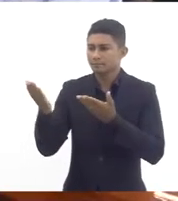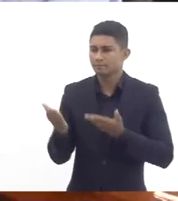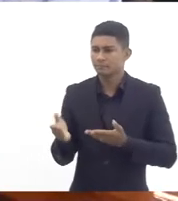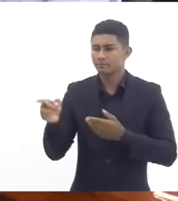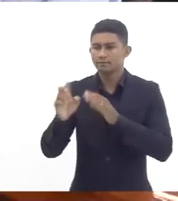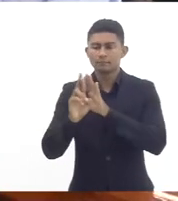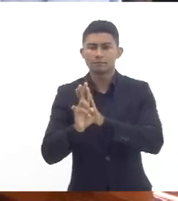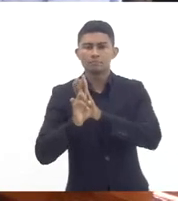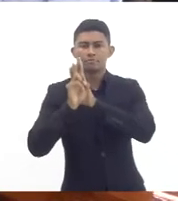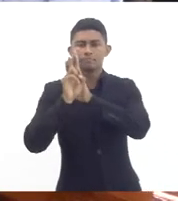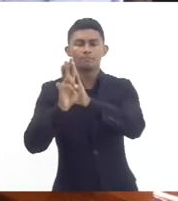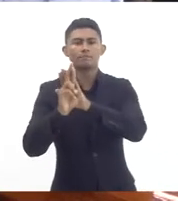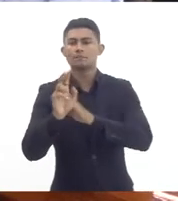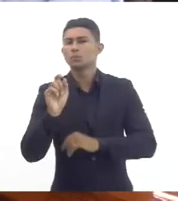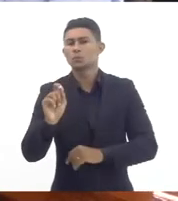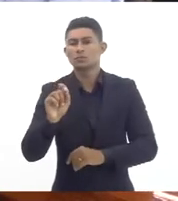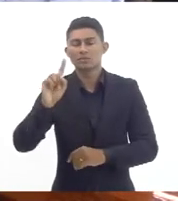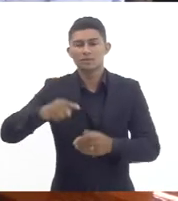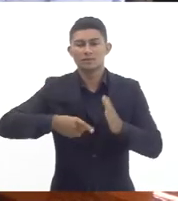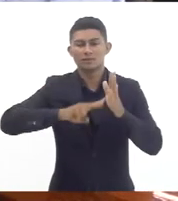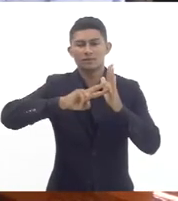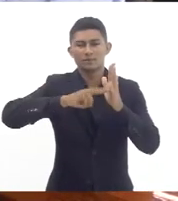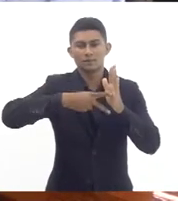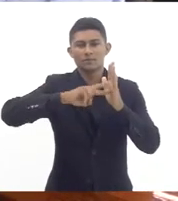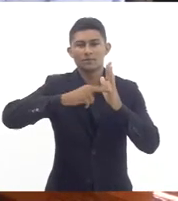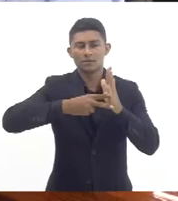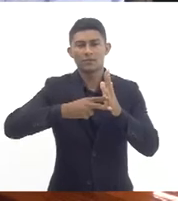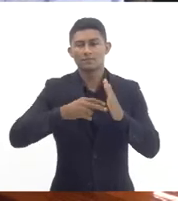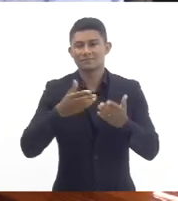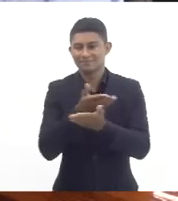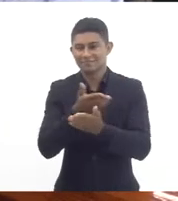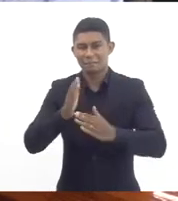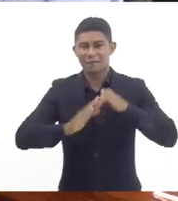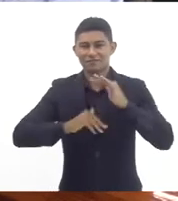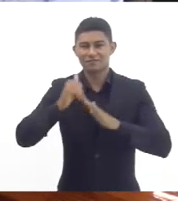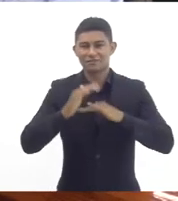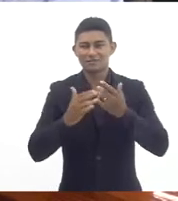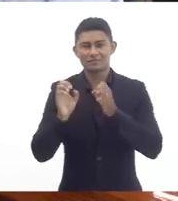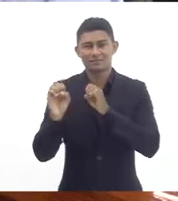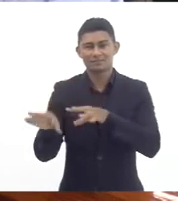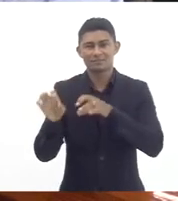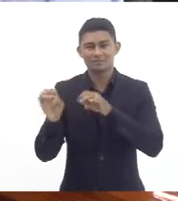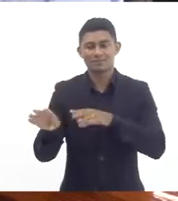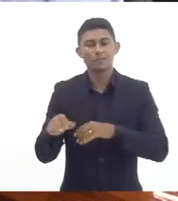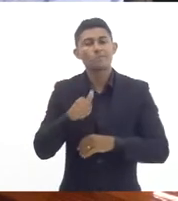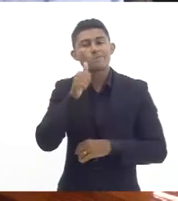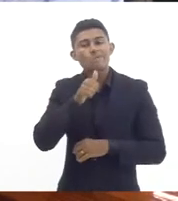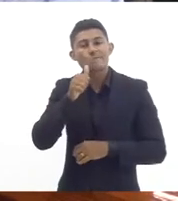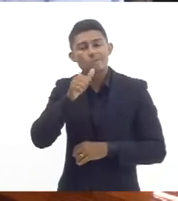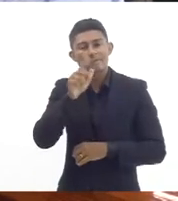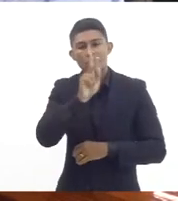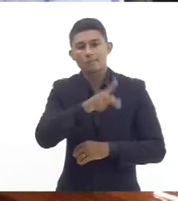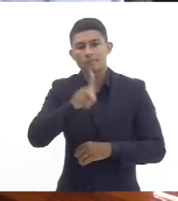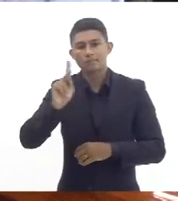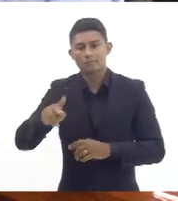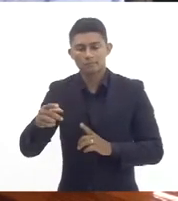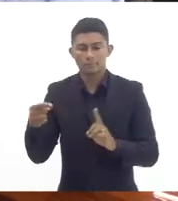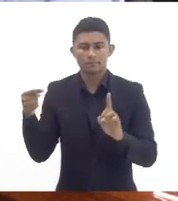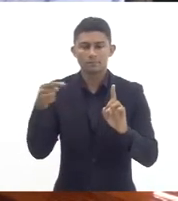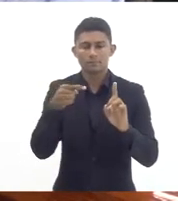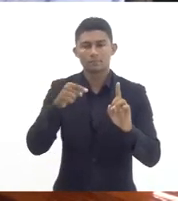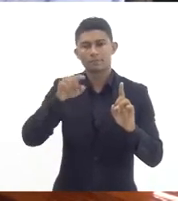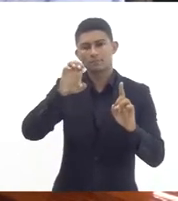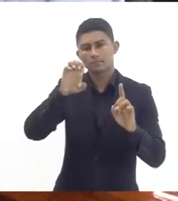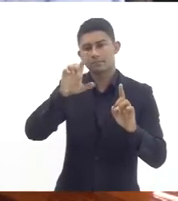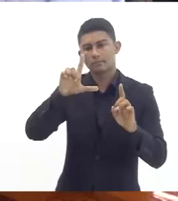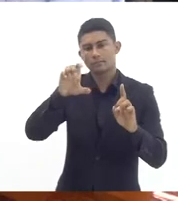representante aqui do Sindicato Estadual de Profissionais de Educação a professora Elinita obrigado pela